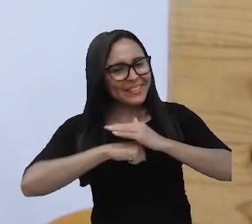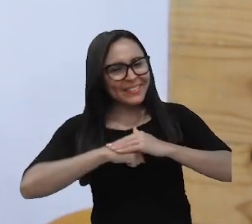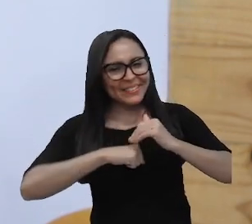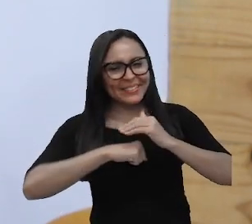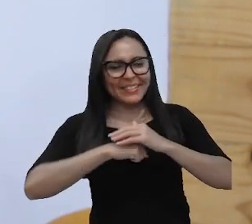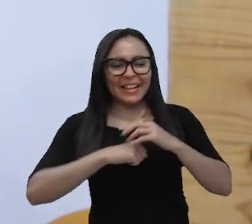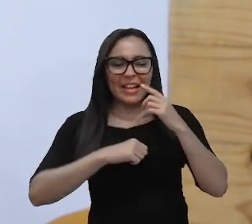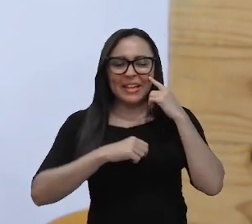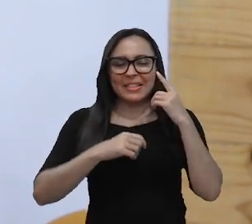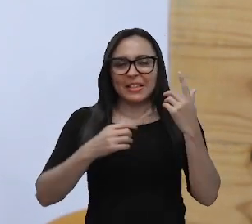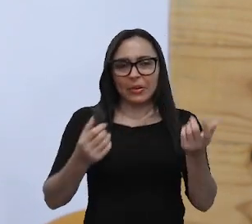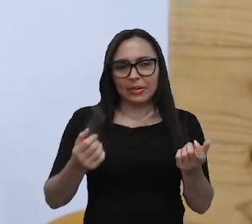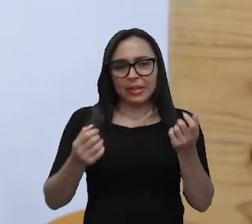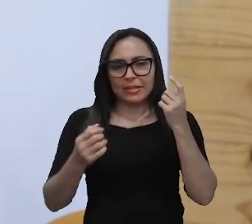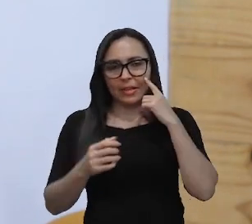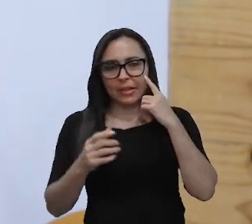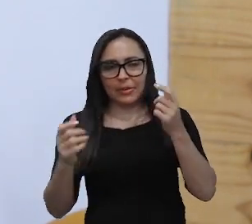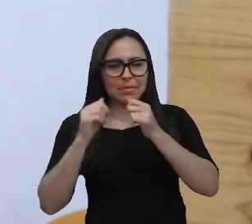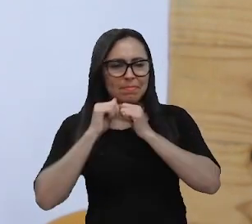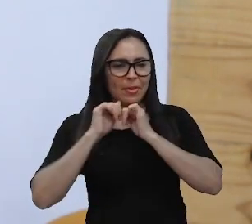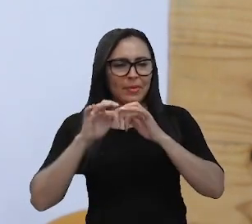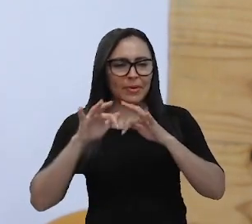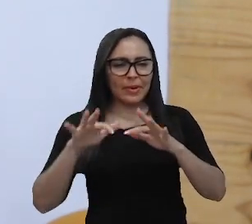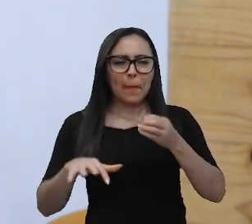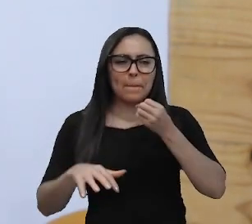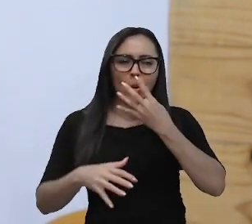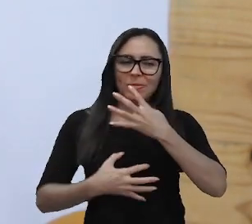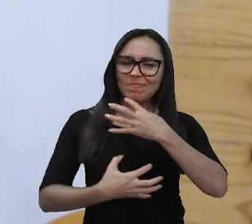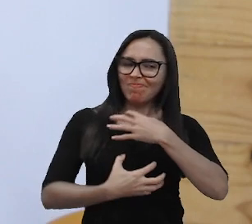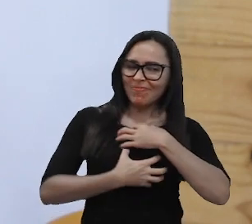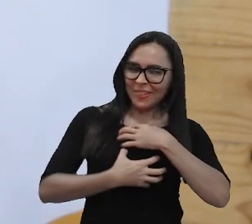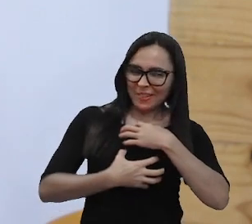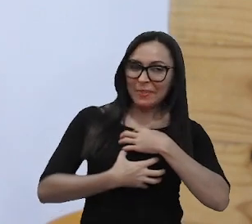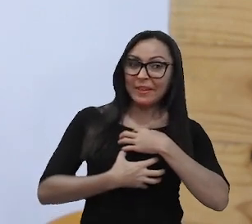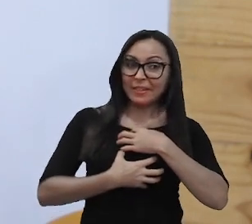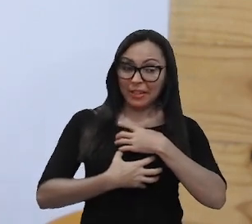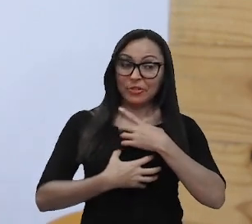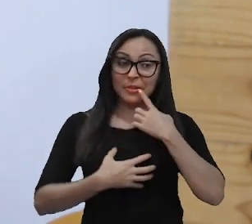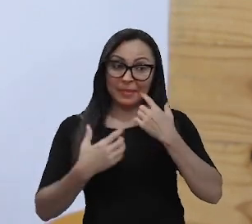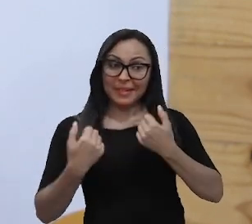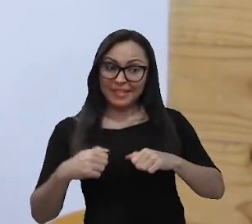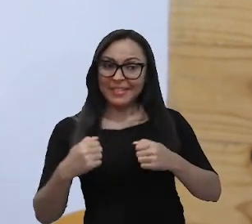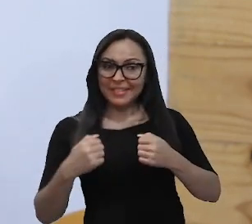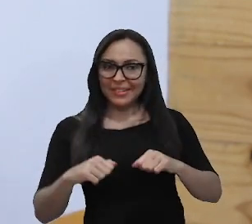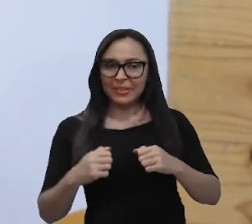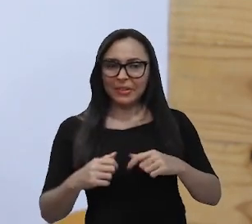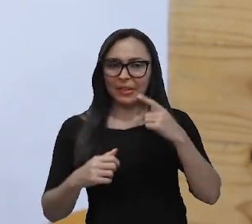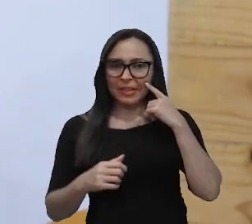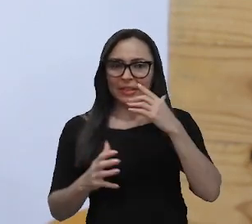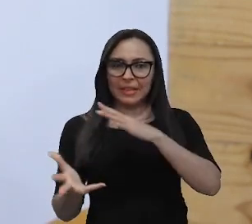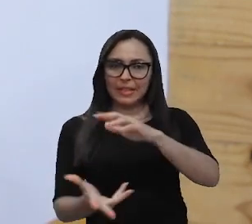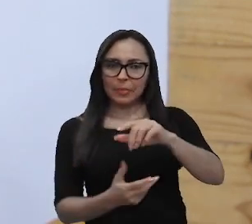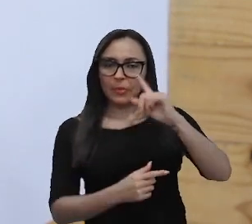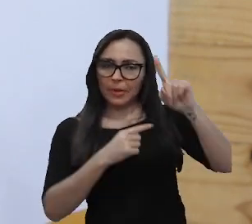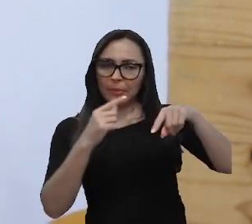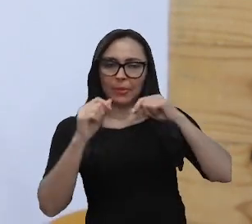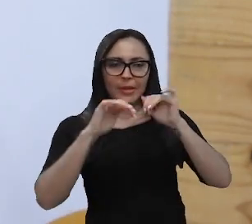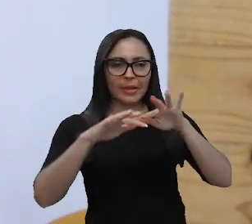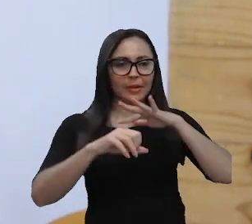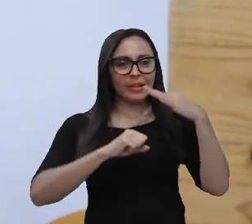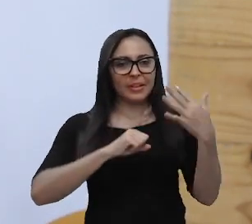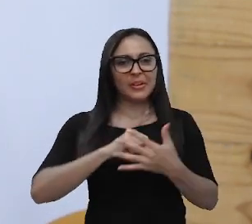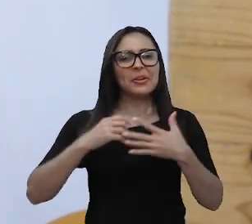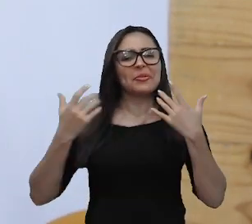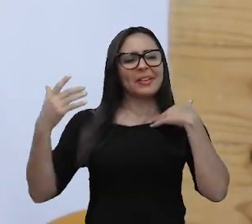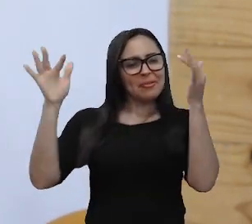propagava, né, a troca de bons sentimentos que a gente tá precisando, esse mundo pós-pandemia, e eu fiquei